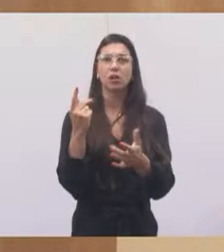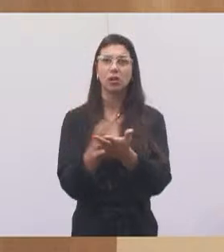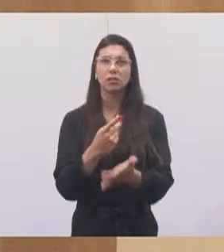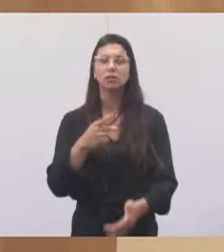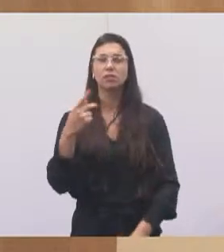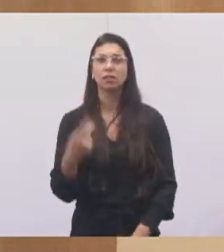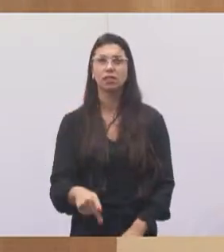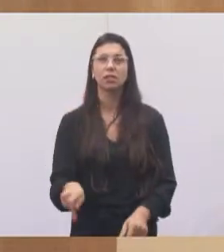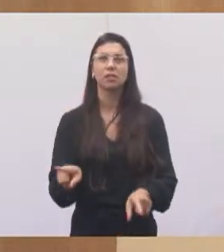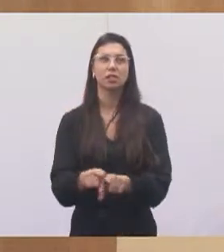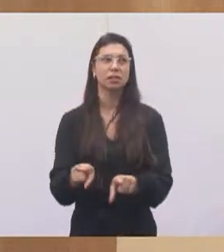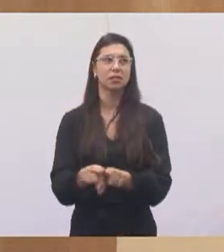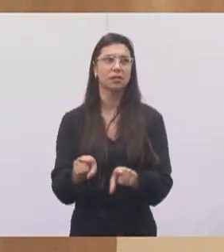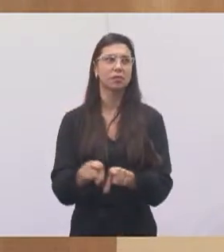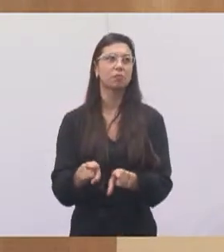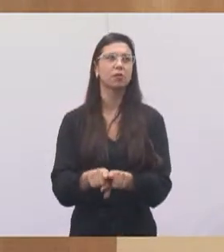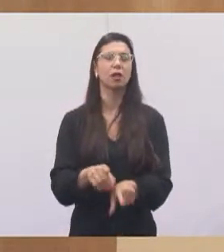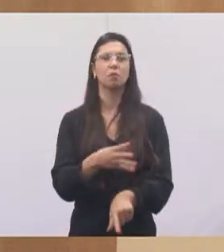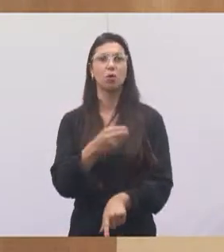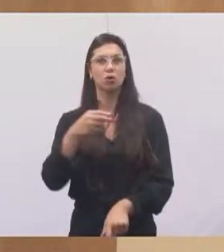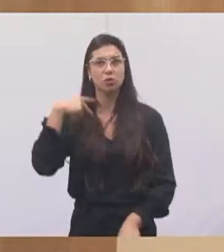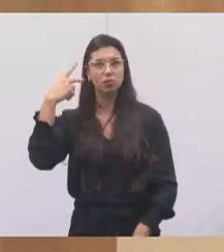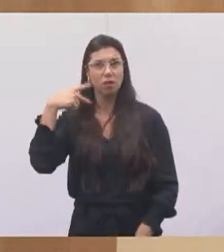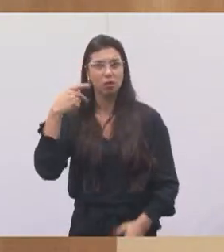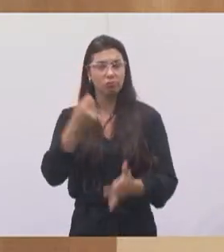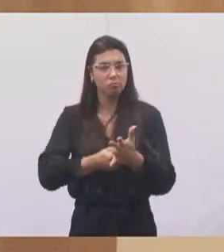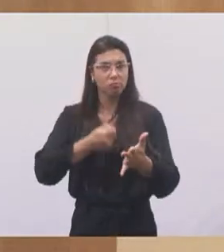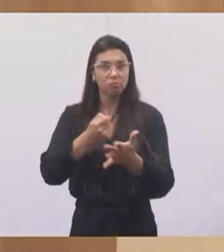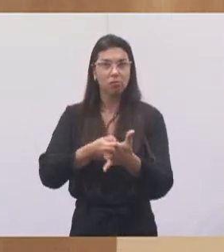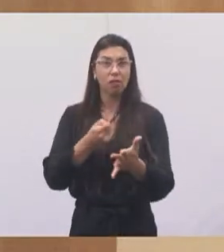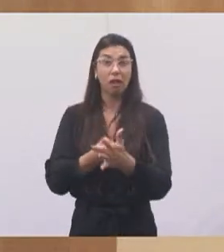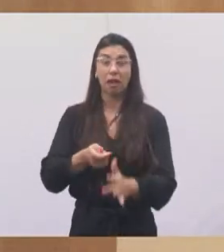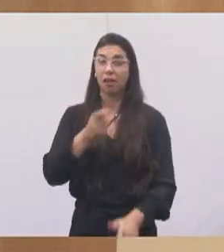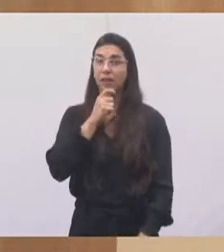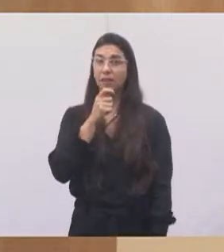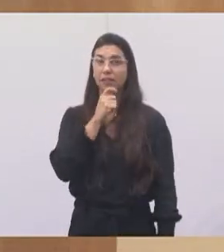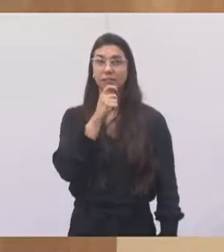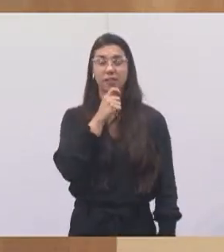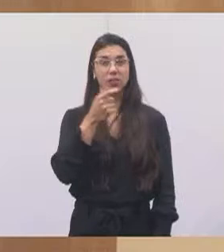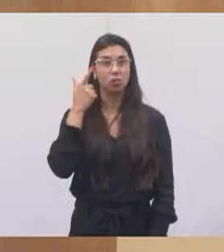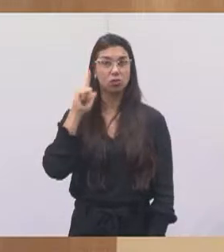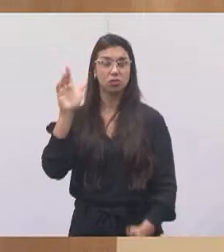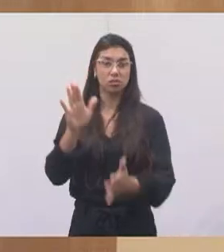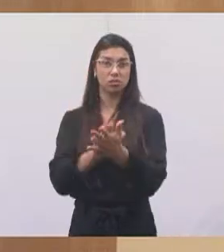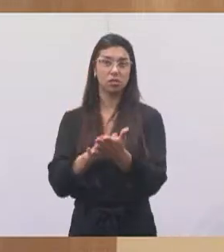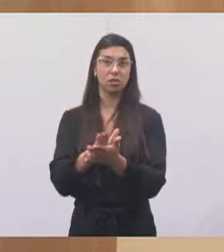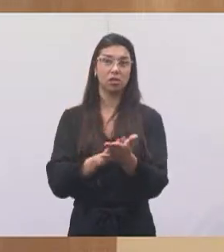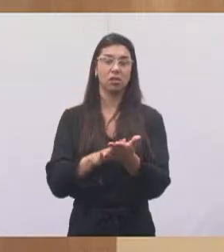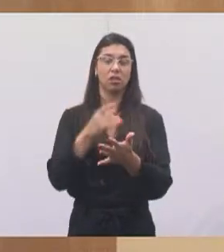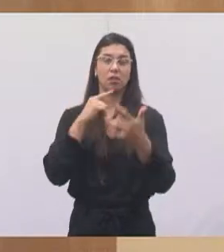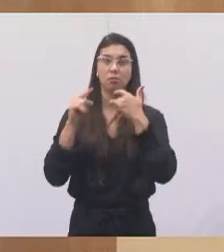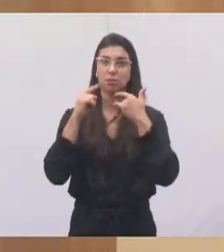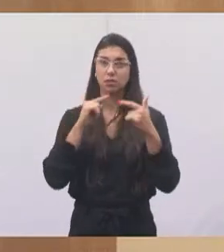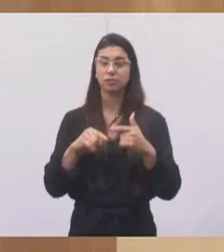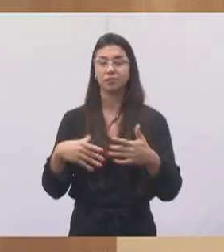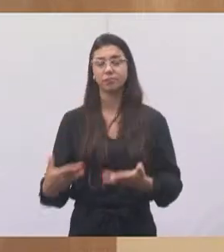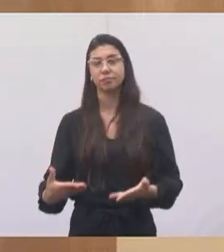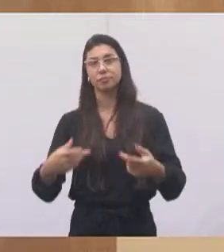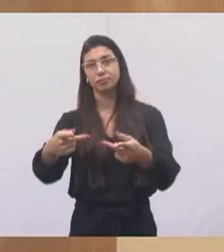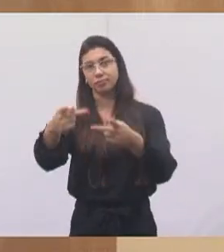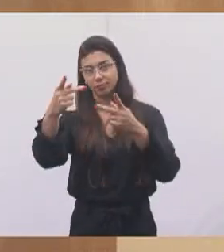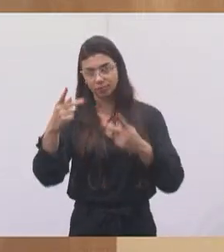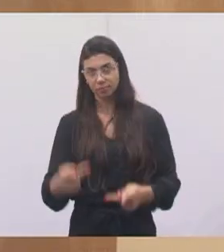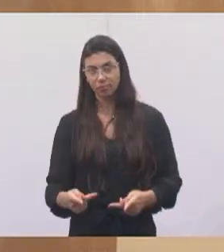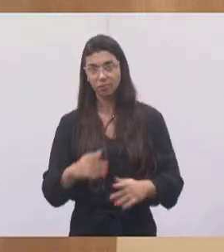que existe cobrança de muitos vereadores aqui, que muitas vezes ainda não saiu do papel, reclamação. Então, assim, fica aqui o convite para